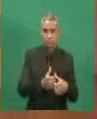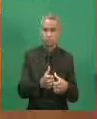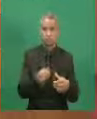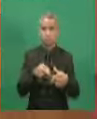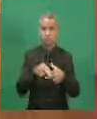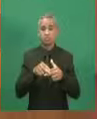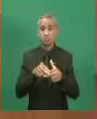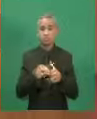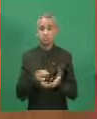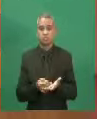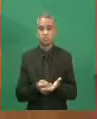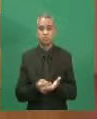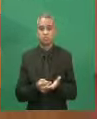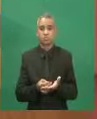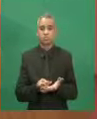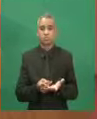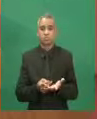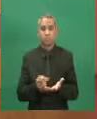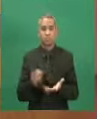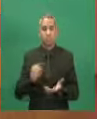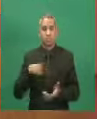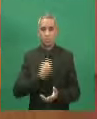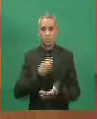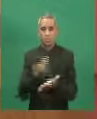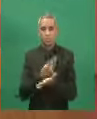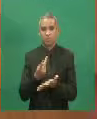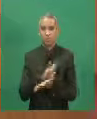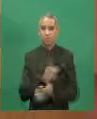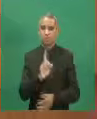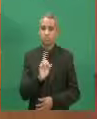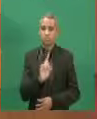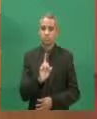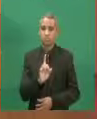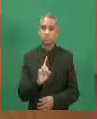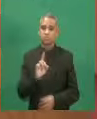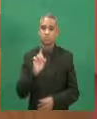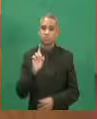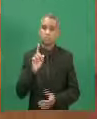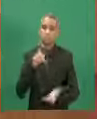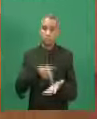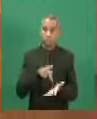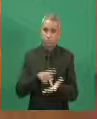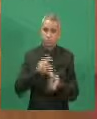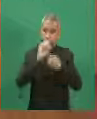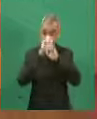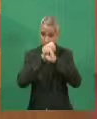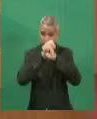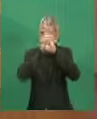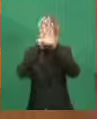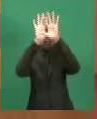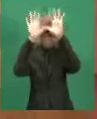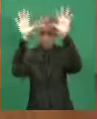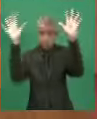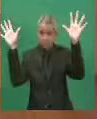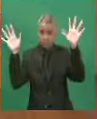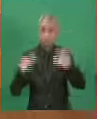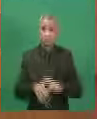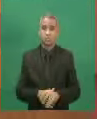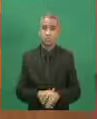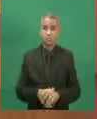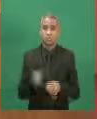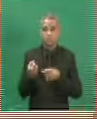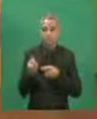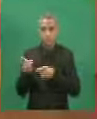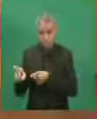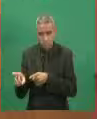contradição, inclusive, isso aí é algo que é claro, não existe contradição nenhuma. A crítica foi